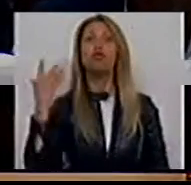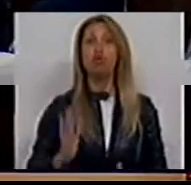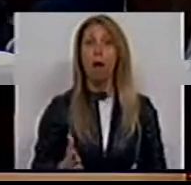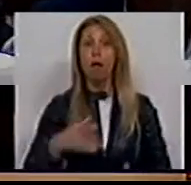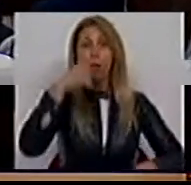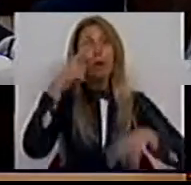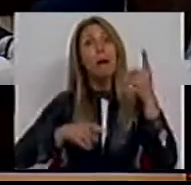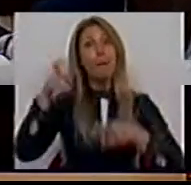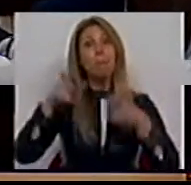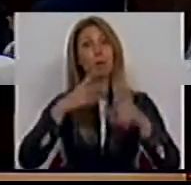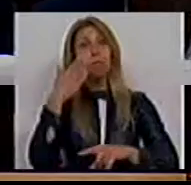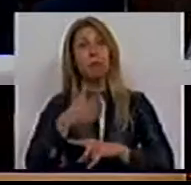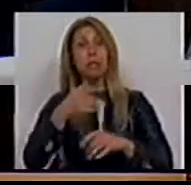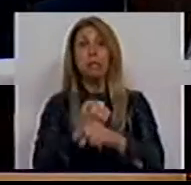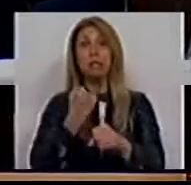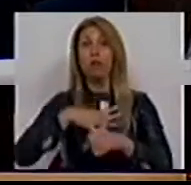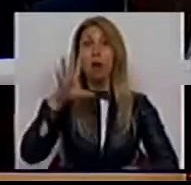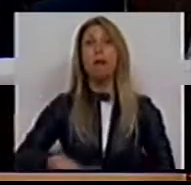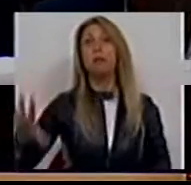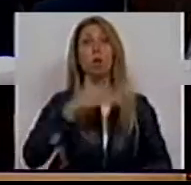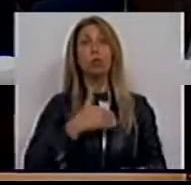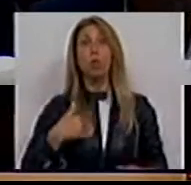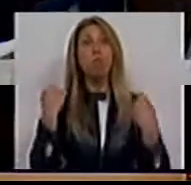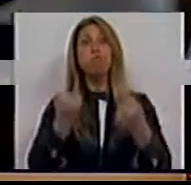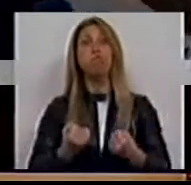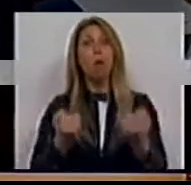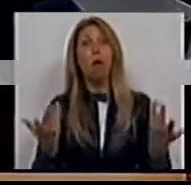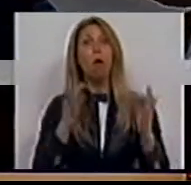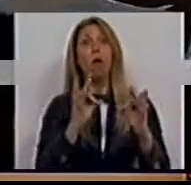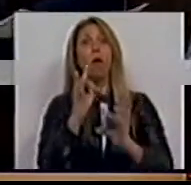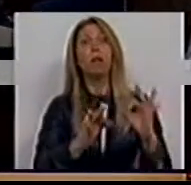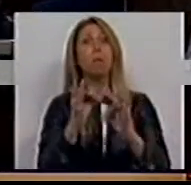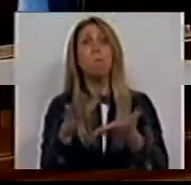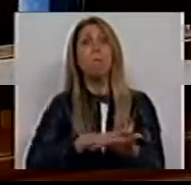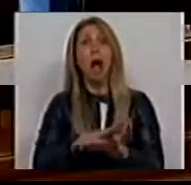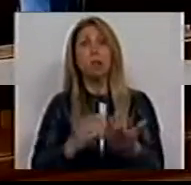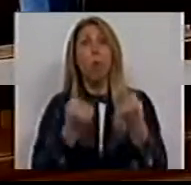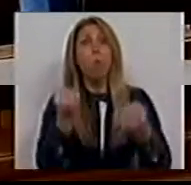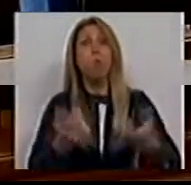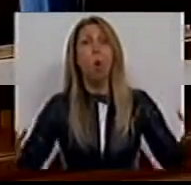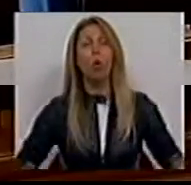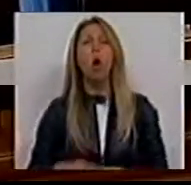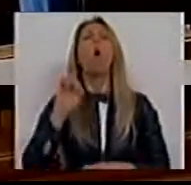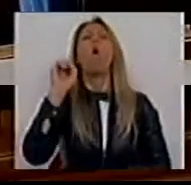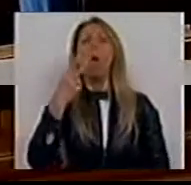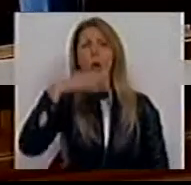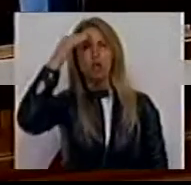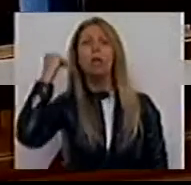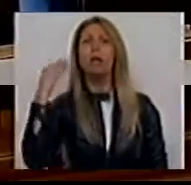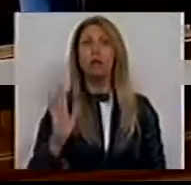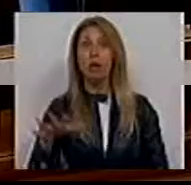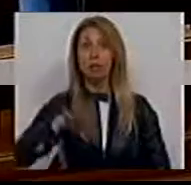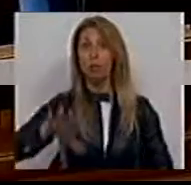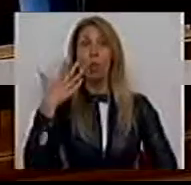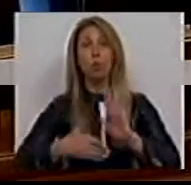do Serviço Nacional de Saúde não conseguem ter os cuidados básicos ou também já esquecemos a situação das urgências. Um